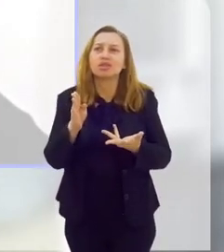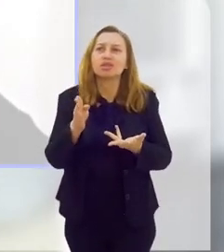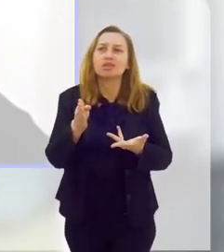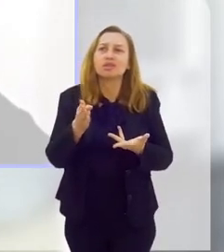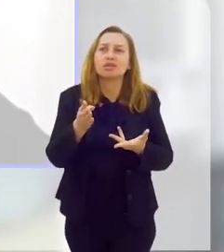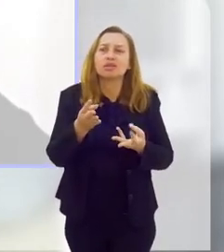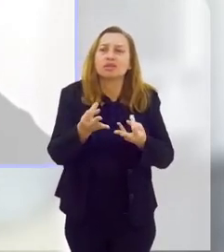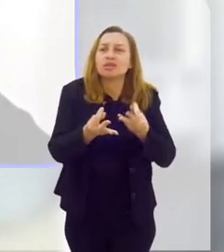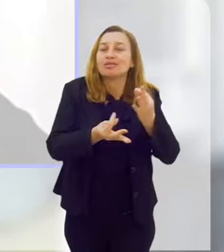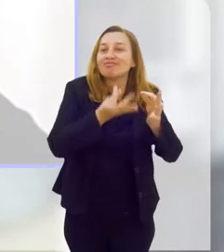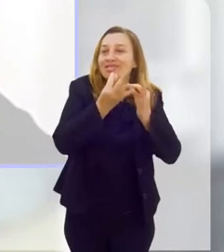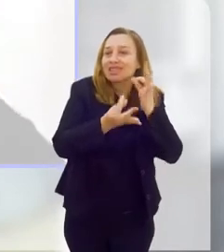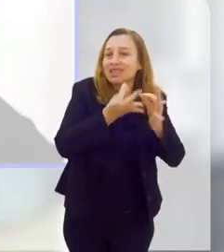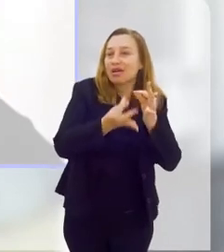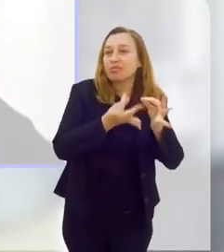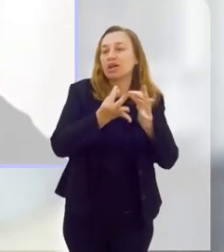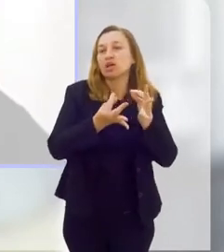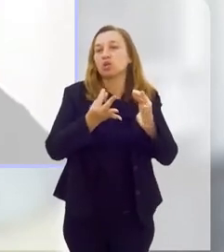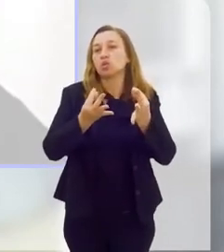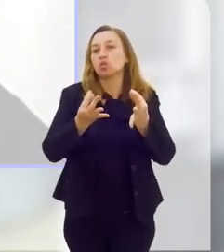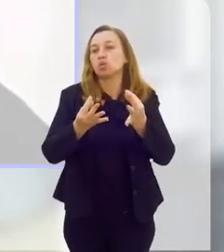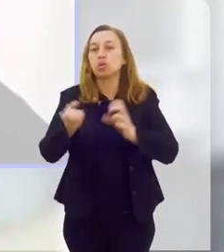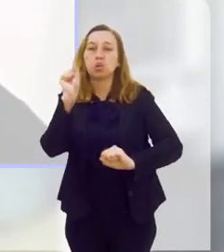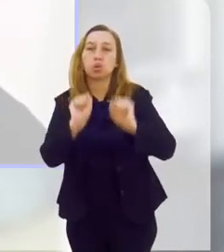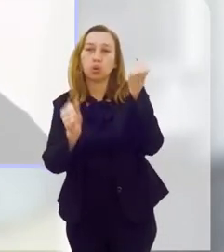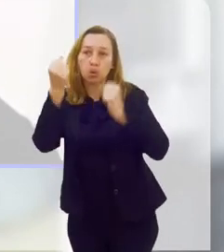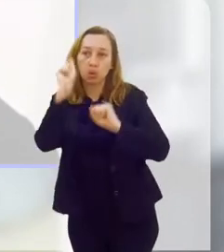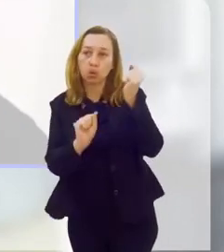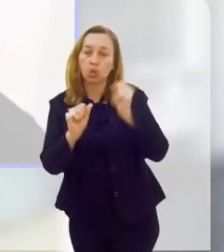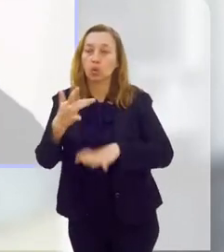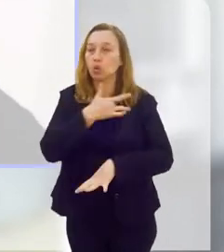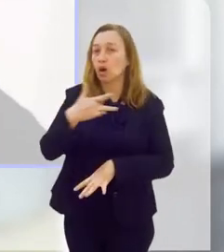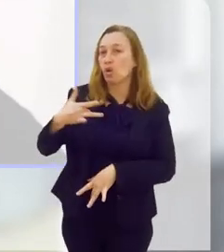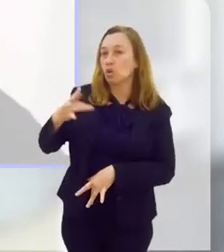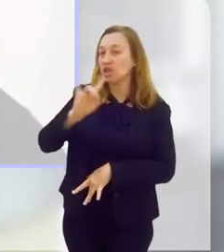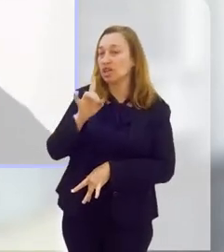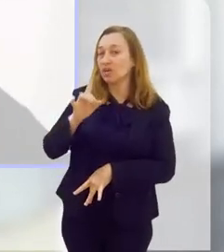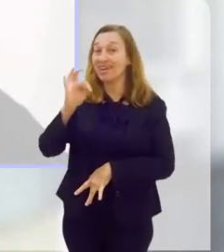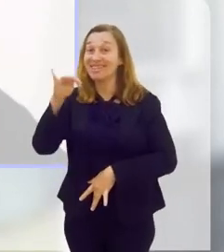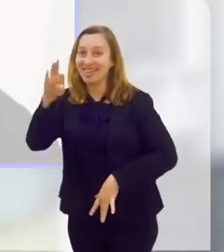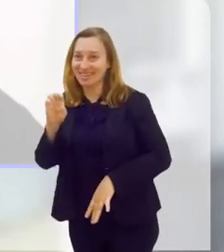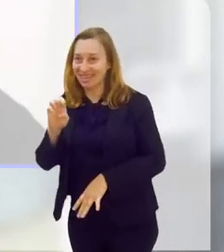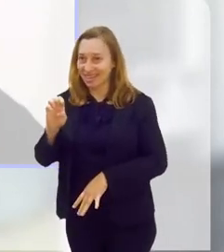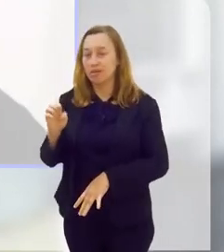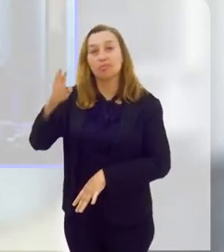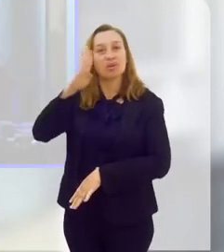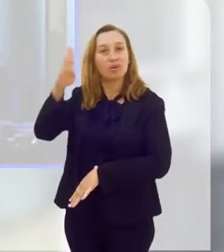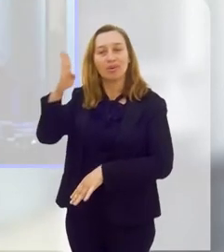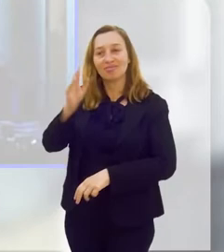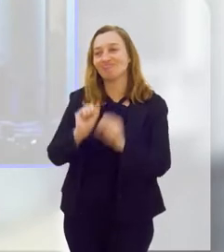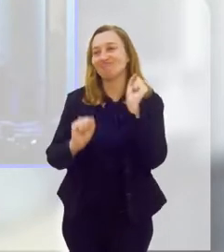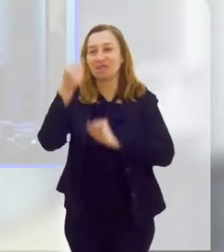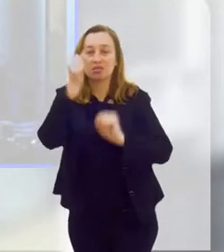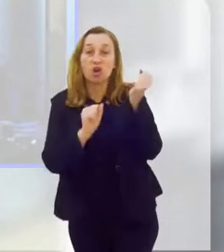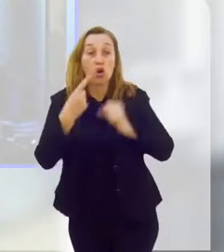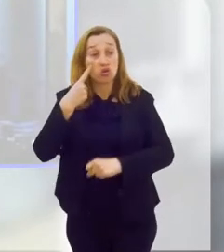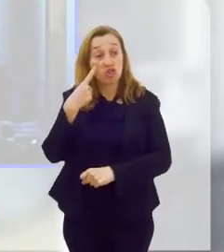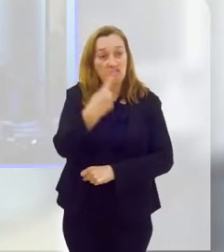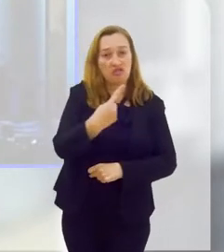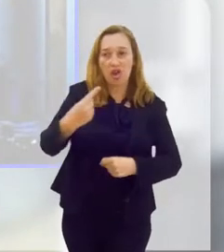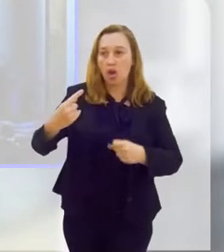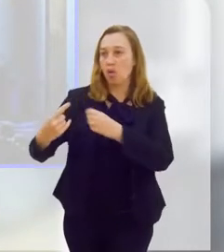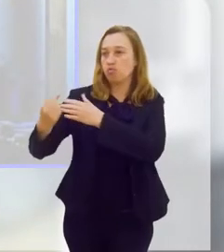em tratar o exercício físico como saúde e não estética. Principalmente nas academias. Hoje, você vê a